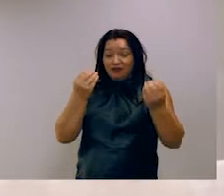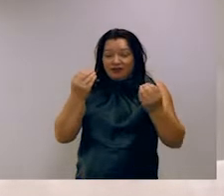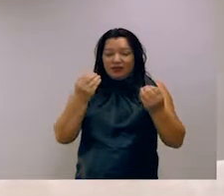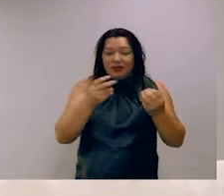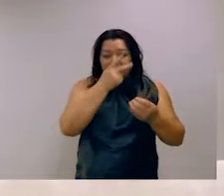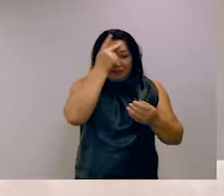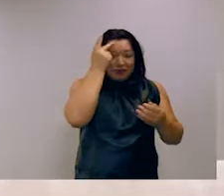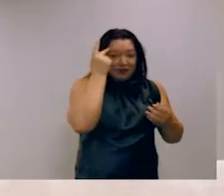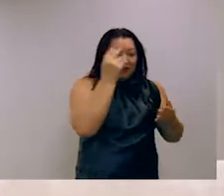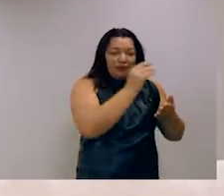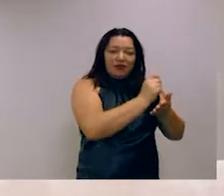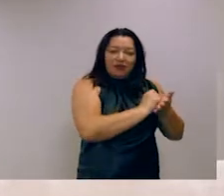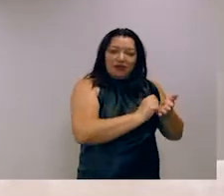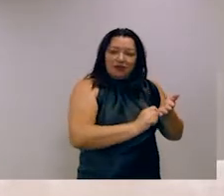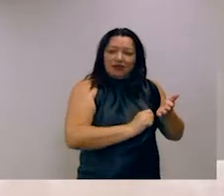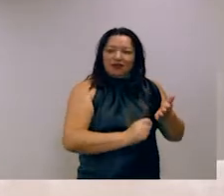ser humano.